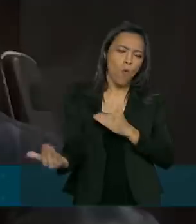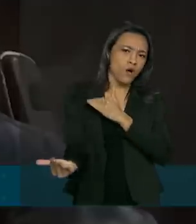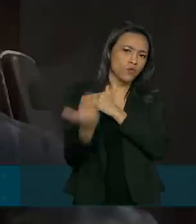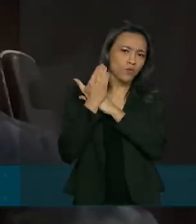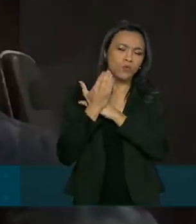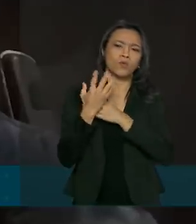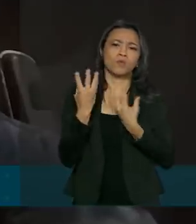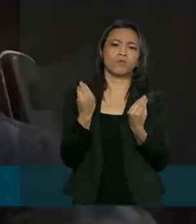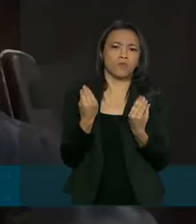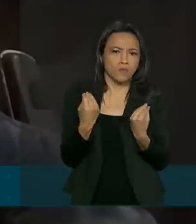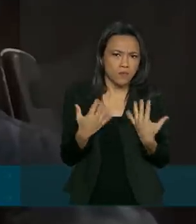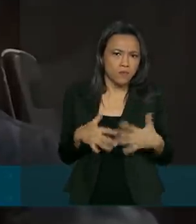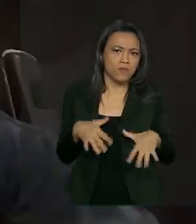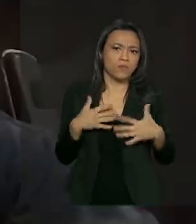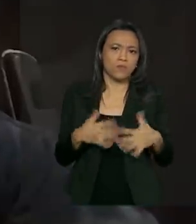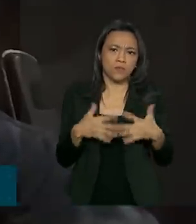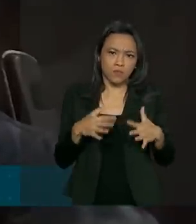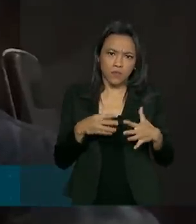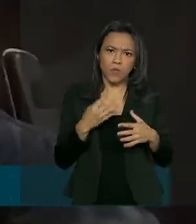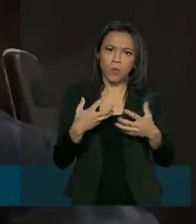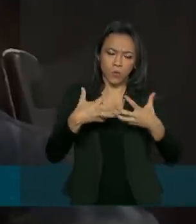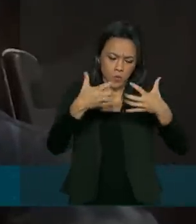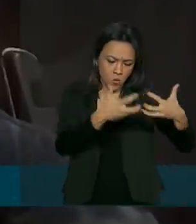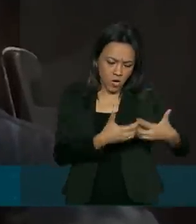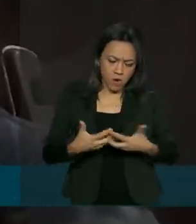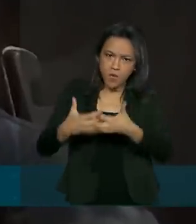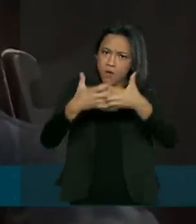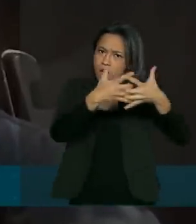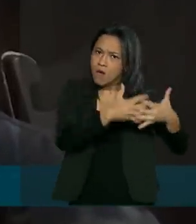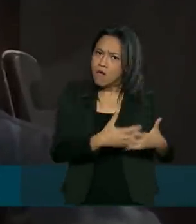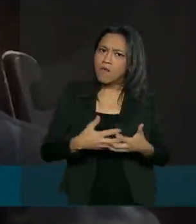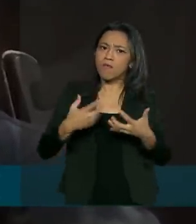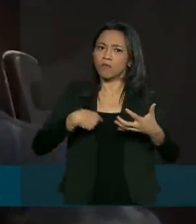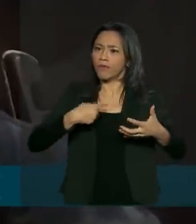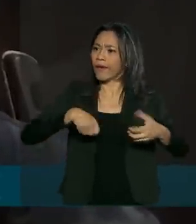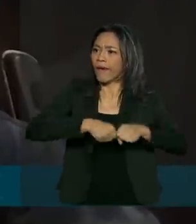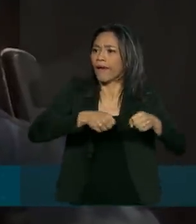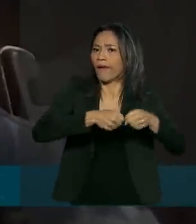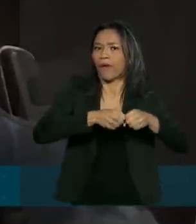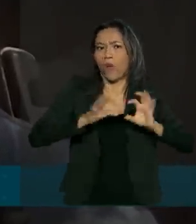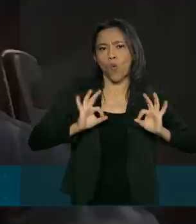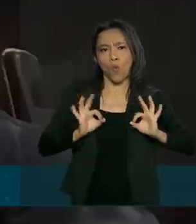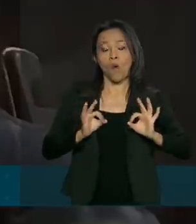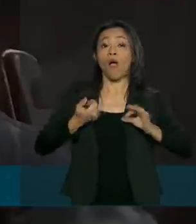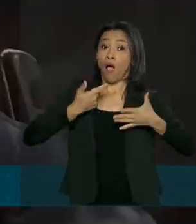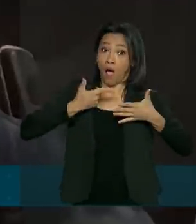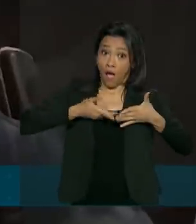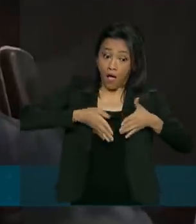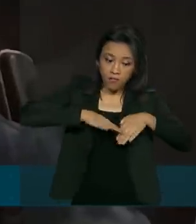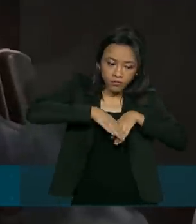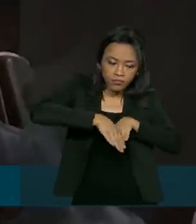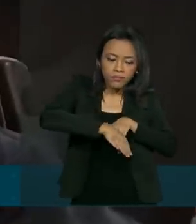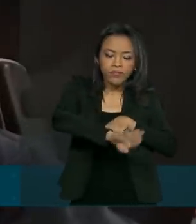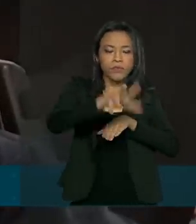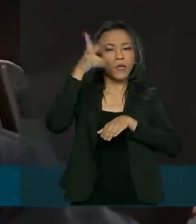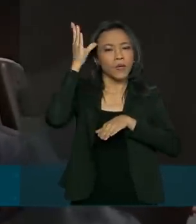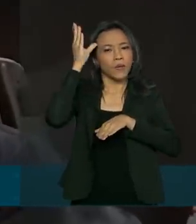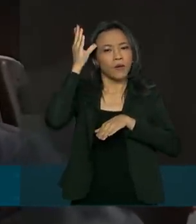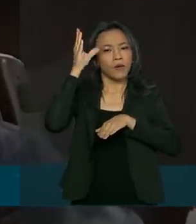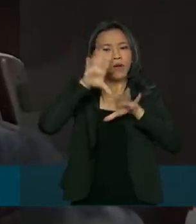custo-benefício, custo do caminhão, manutenção, você ter uma viagem mais tranquila, com mais segurança,